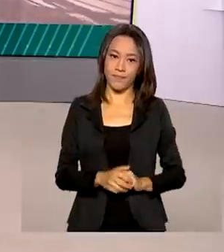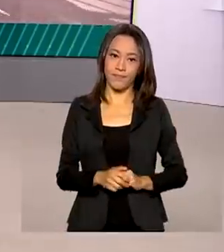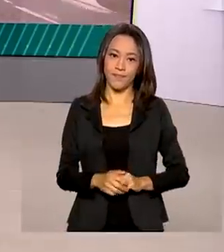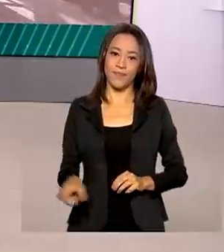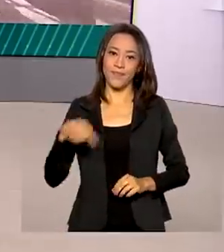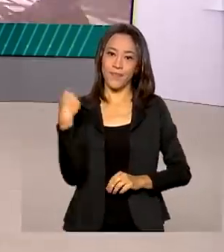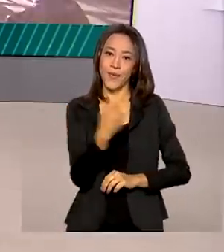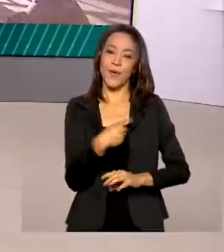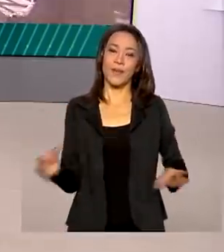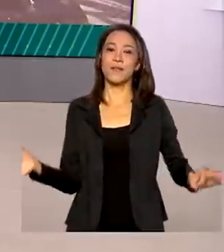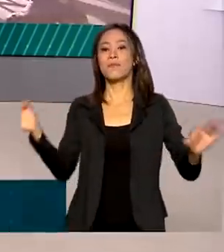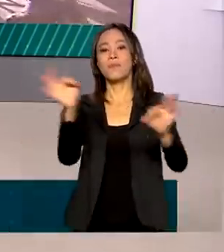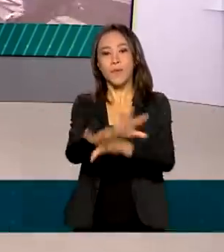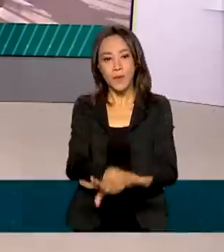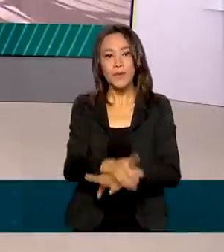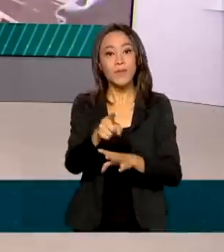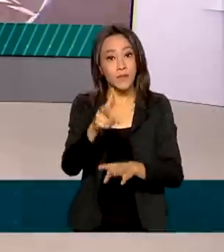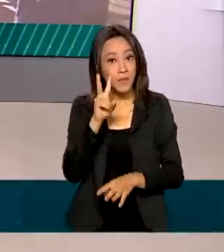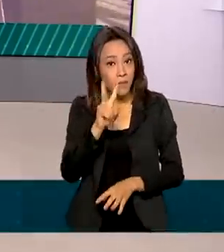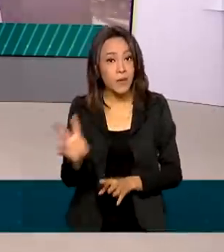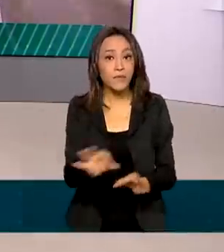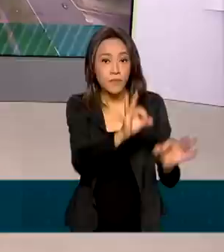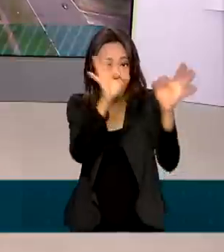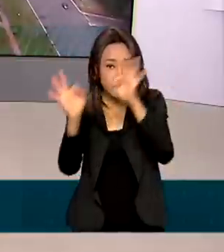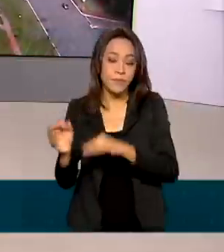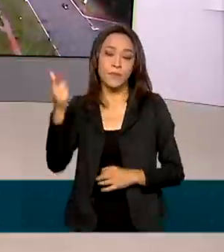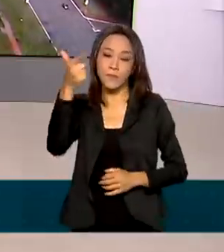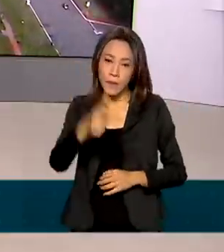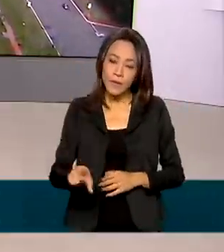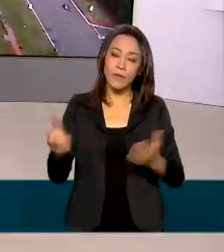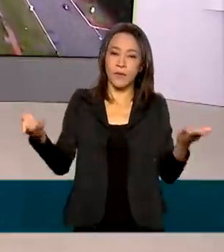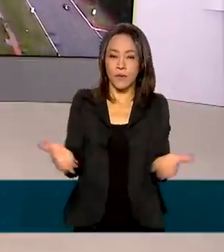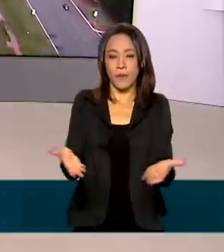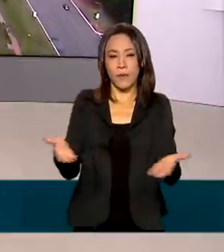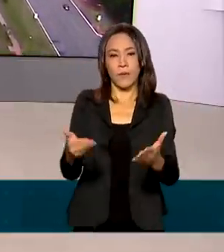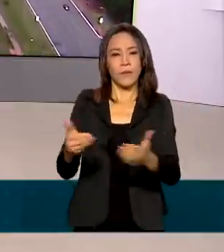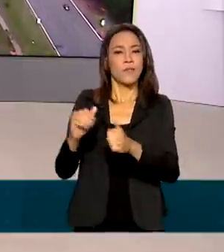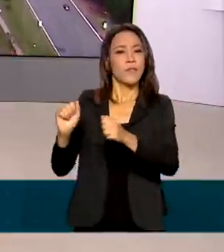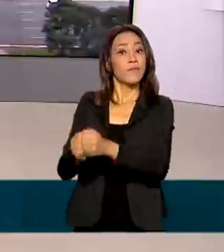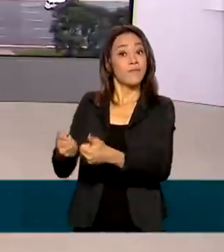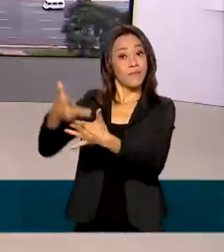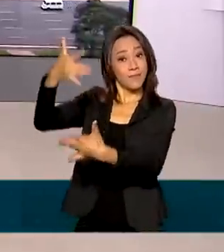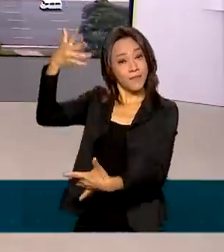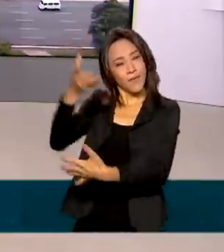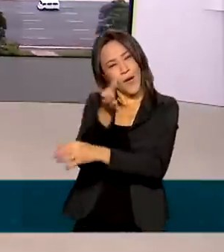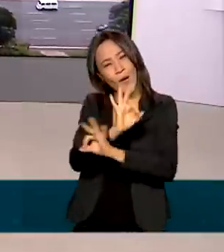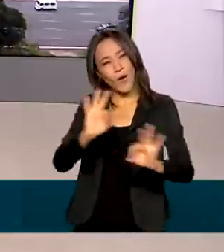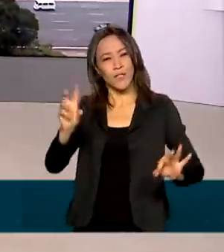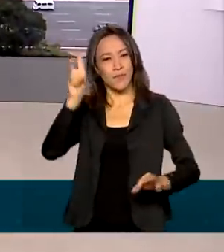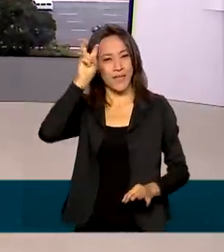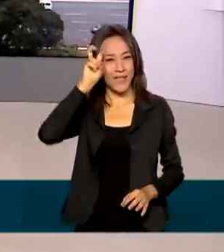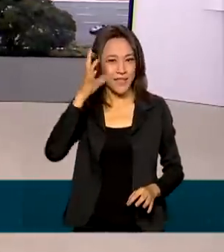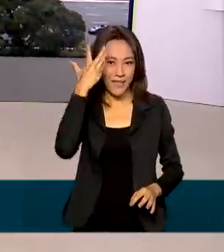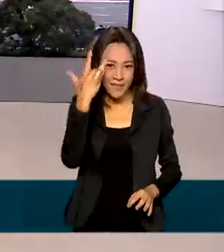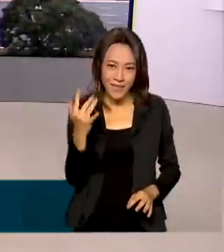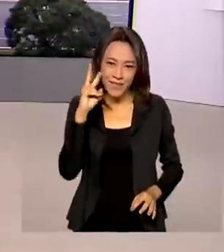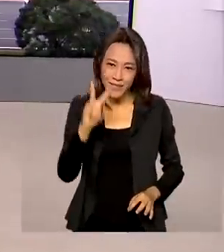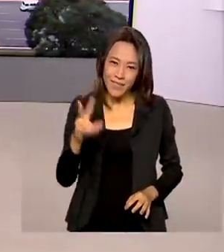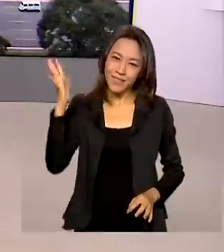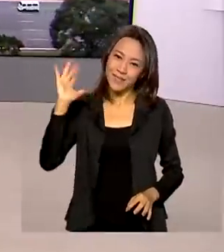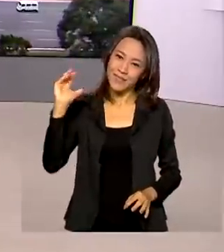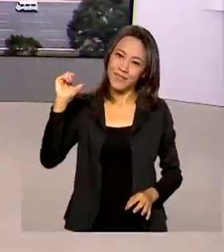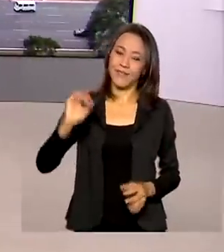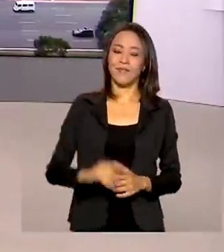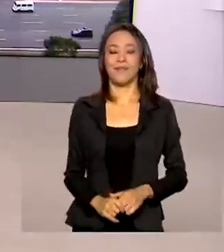O Brasil em Dia fica por aqui. Você pode rever as reportagens de hoje nas nossas redes sociais. Uma ótima quinta-feira para você. Amanhã a gente está de volta.